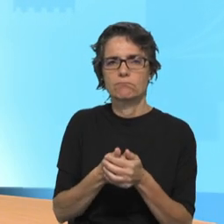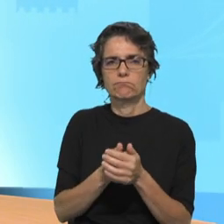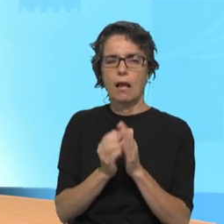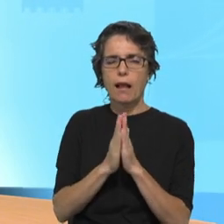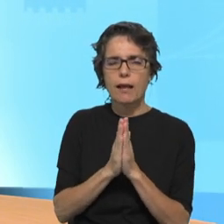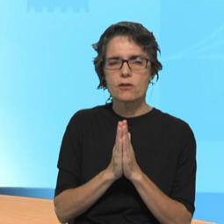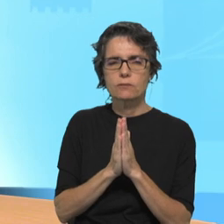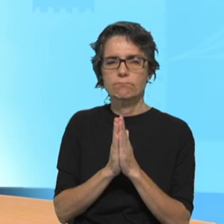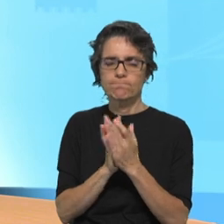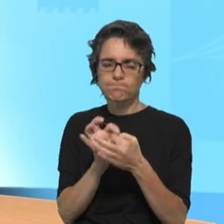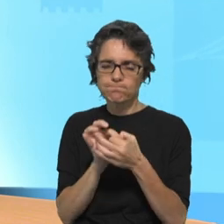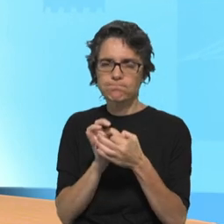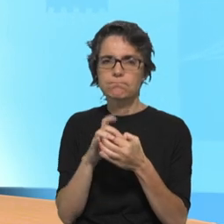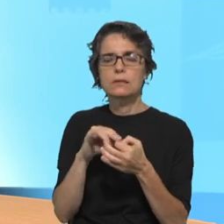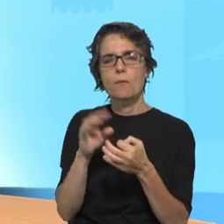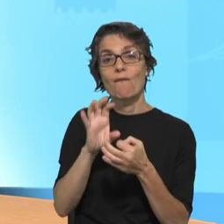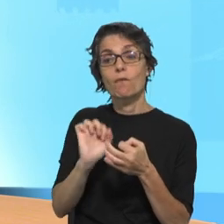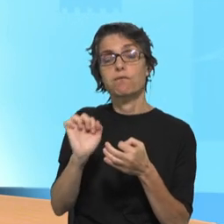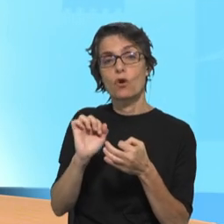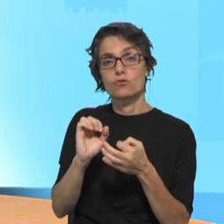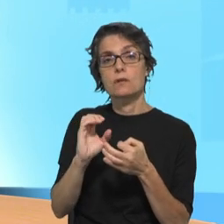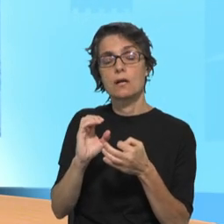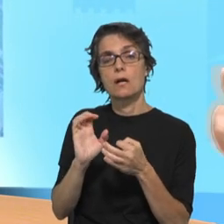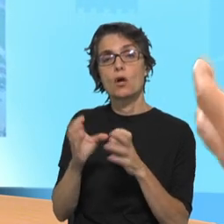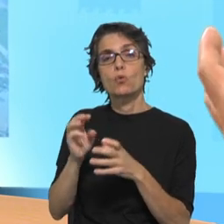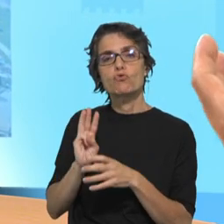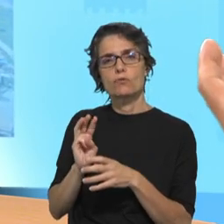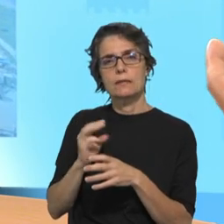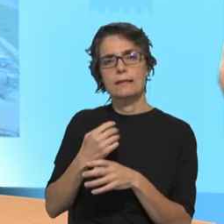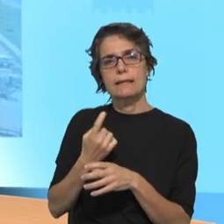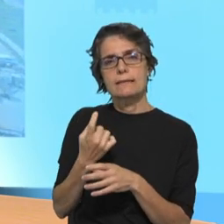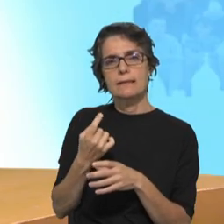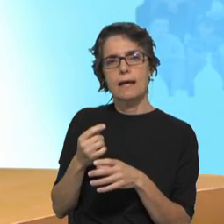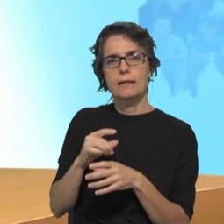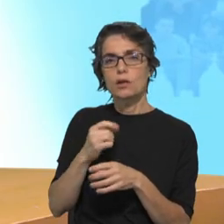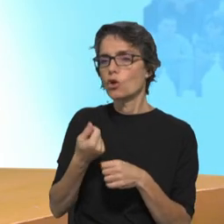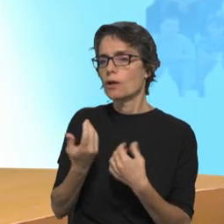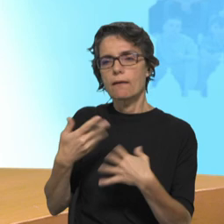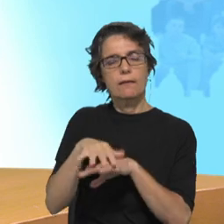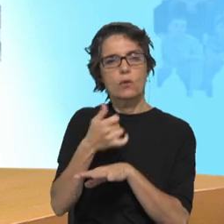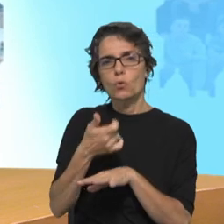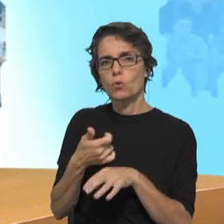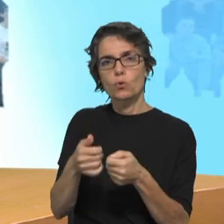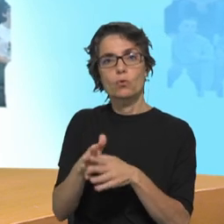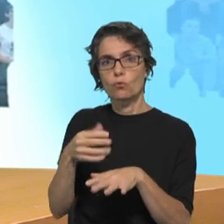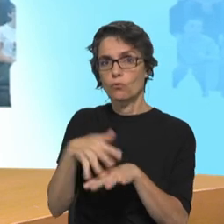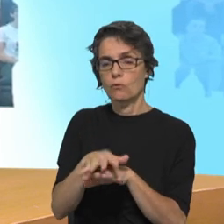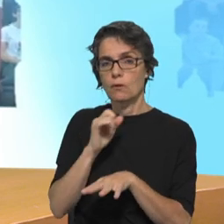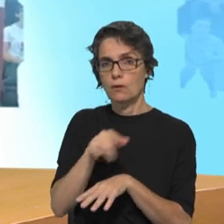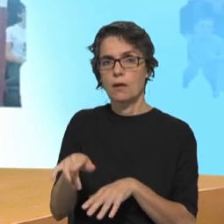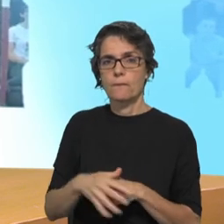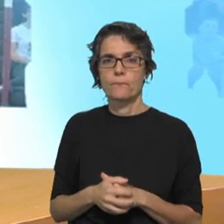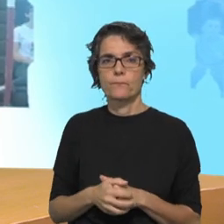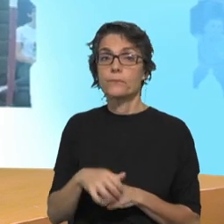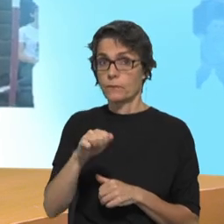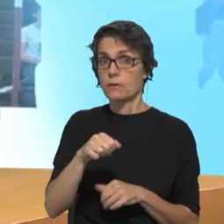fidelidade ao método escotista, à necessidade de integrar todos? Sem dúvida, devemos particularmente a uma figura maior,